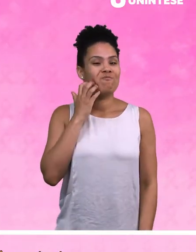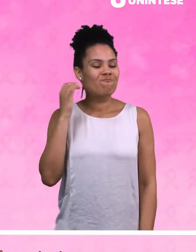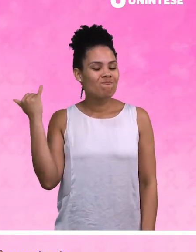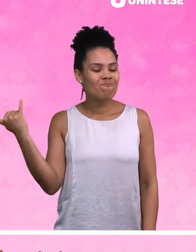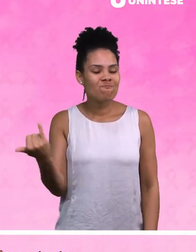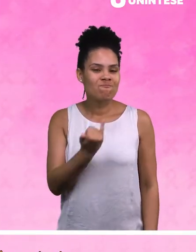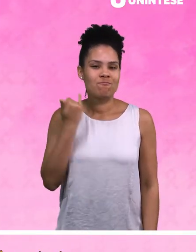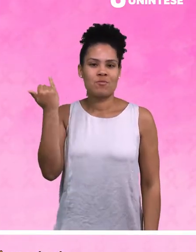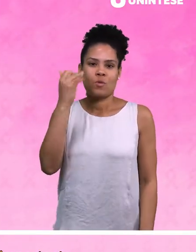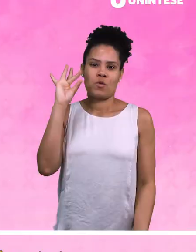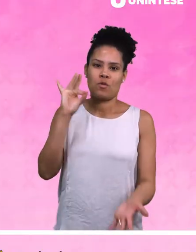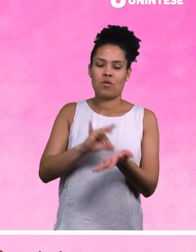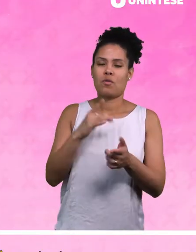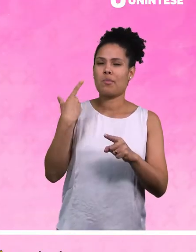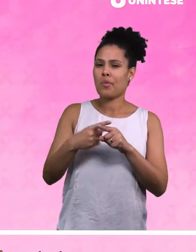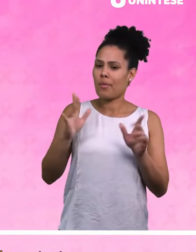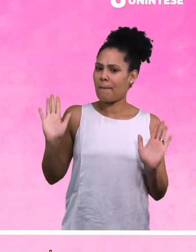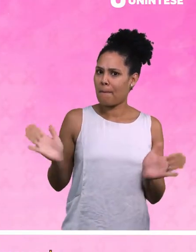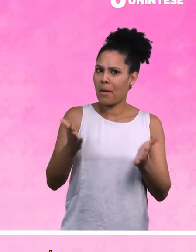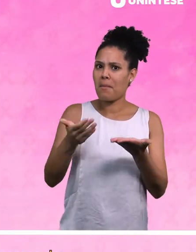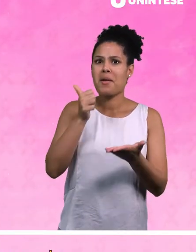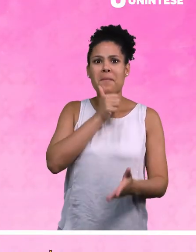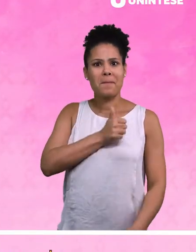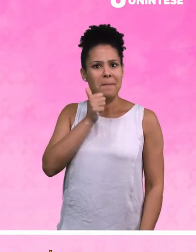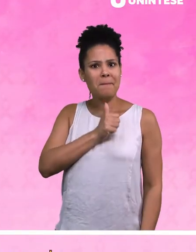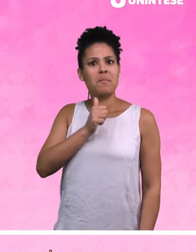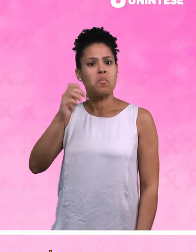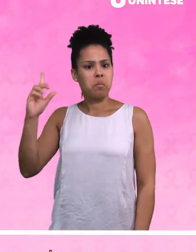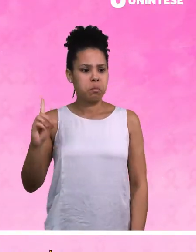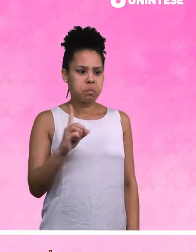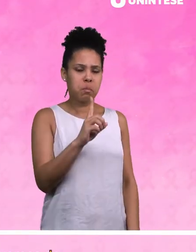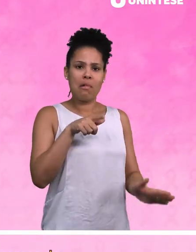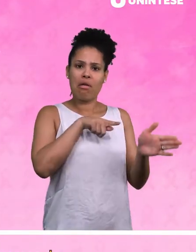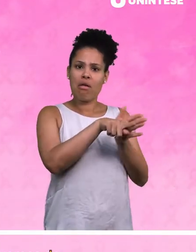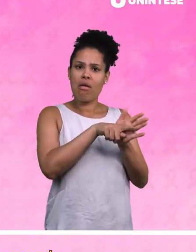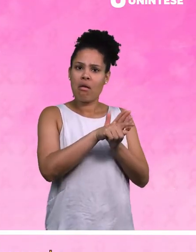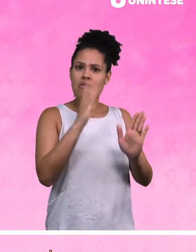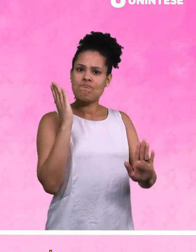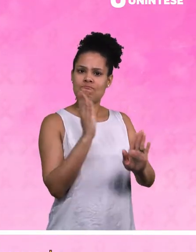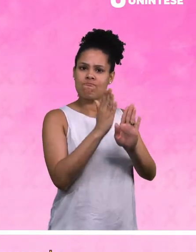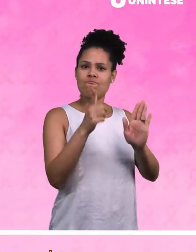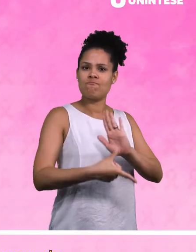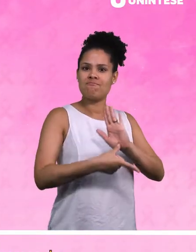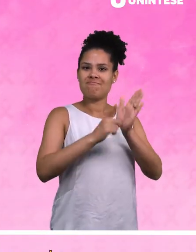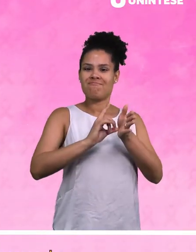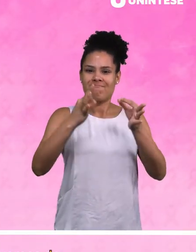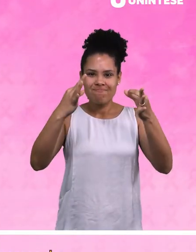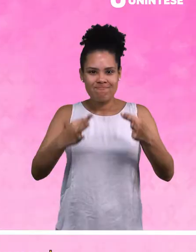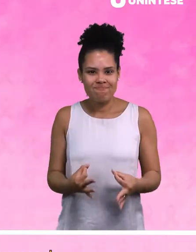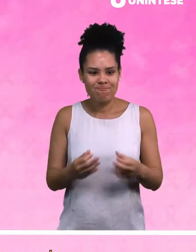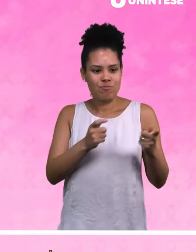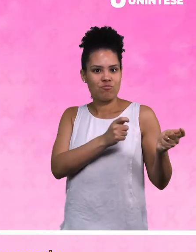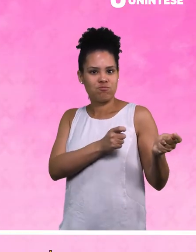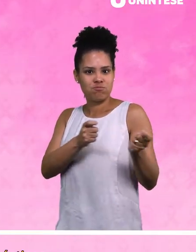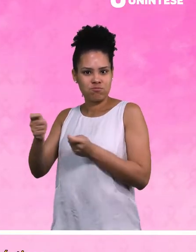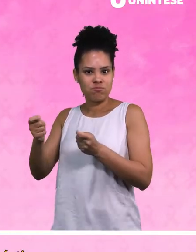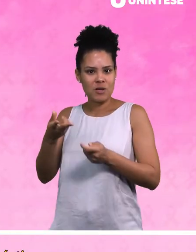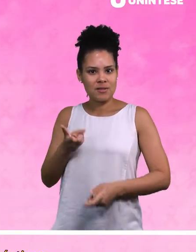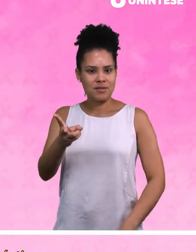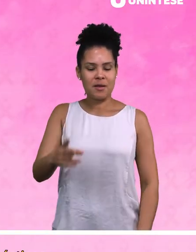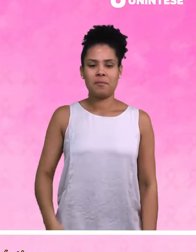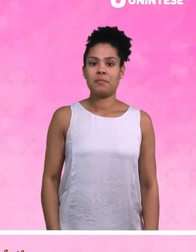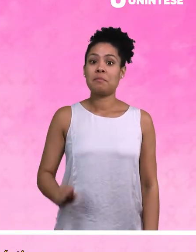Outubro Rosa é tão importante, pois estimula que cada vez mais mulheres façam os exames de maneira correta e frequente.